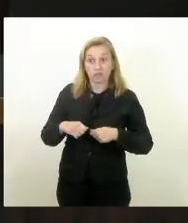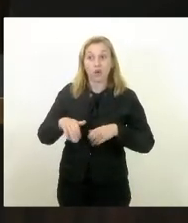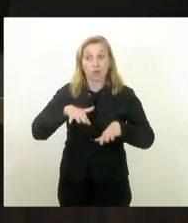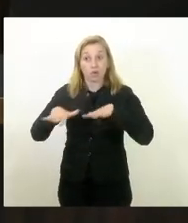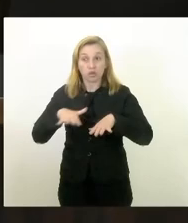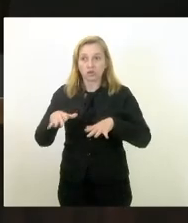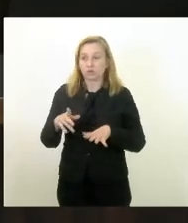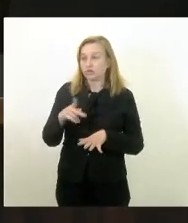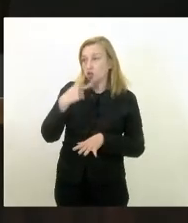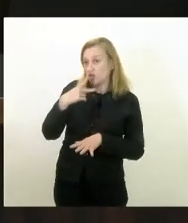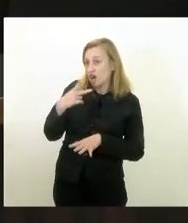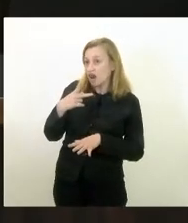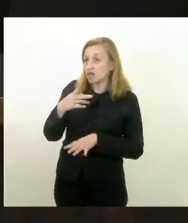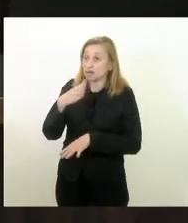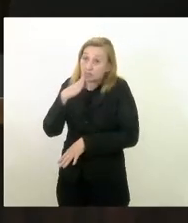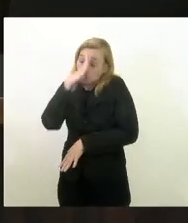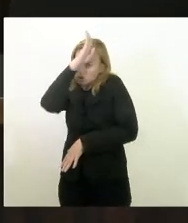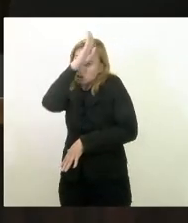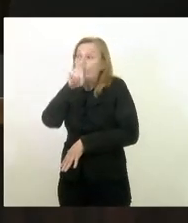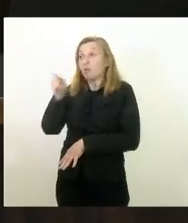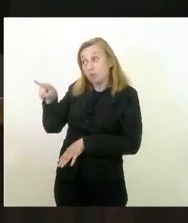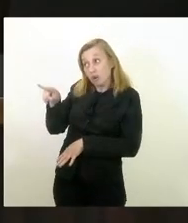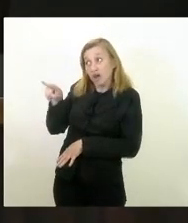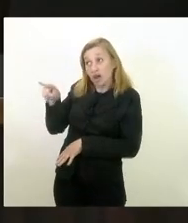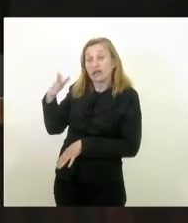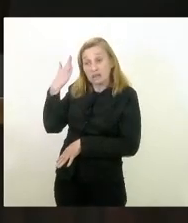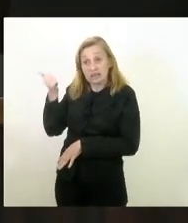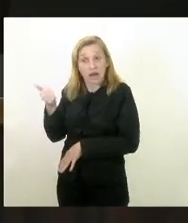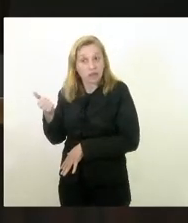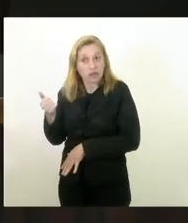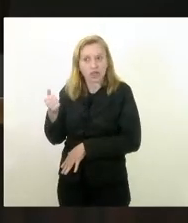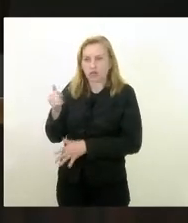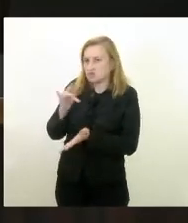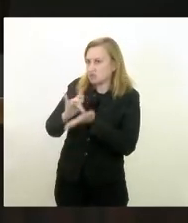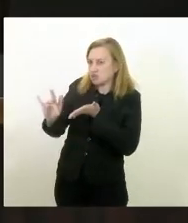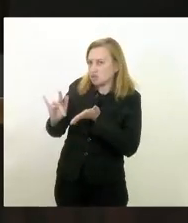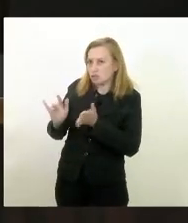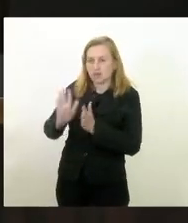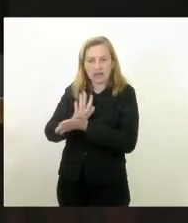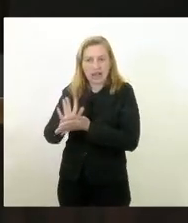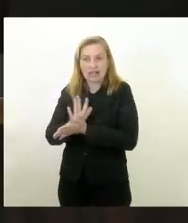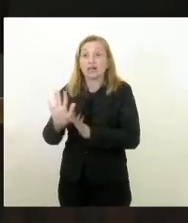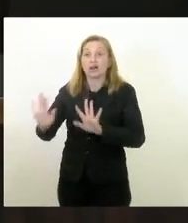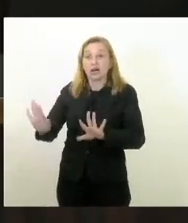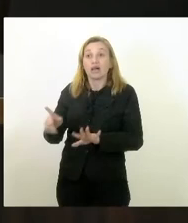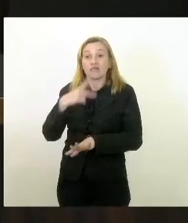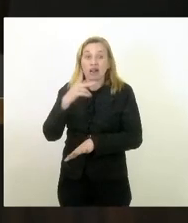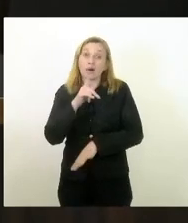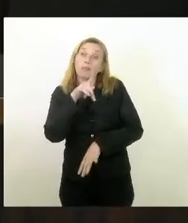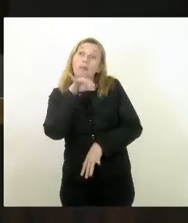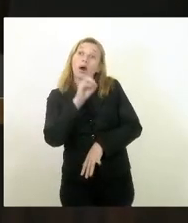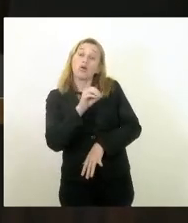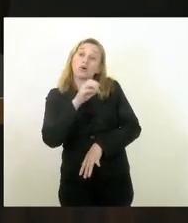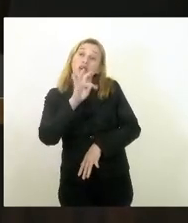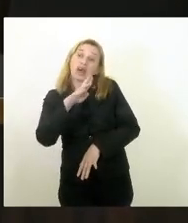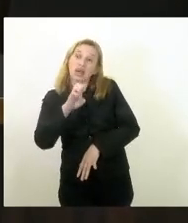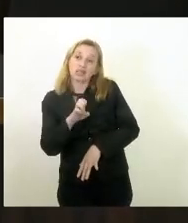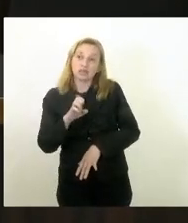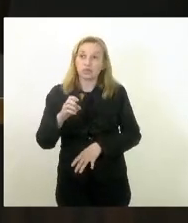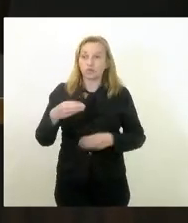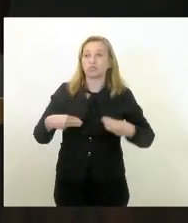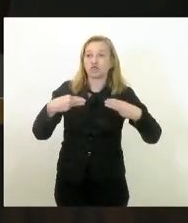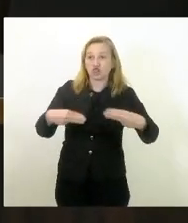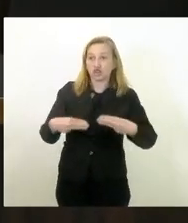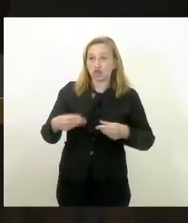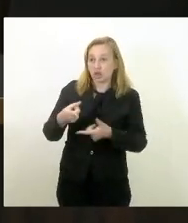não vou falar do Bolsonaro porque ele sabia ele dizia e não ganou ninguém ele falava que era com o Guedes o ministro Paulo Guedes deve e